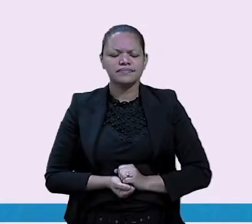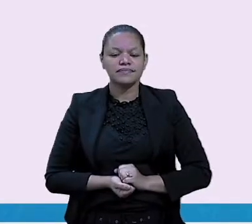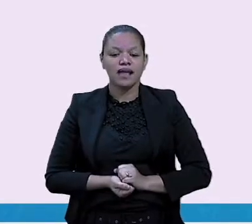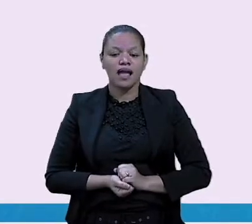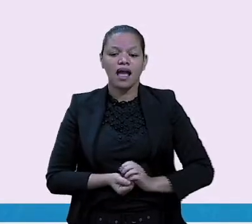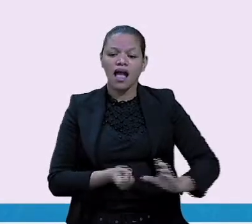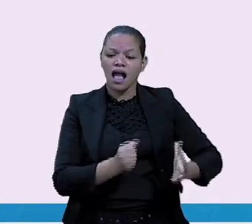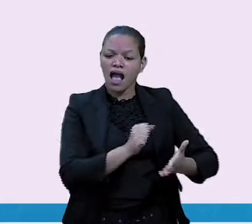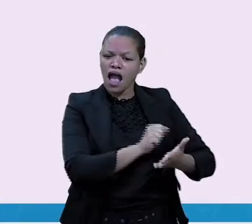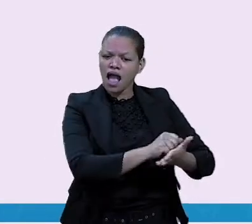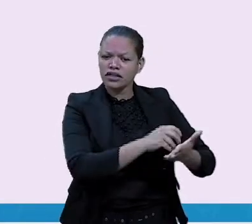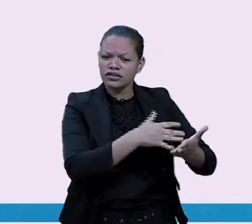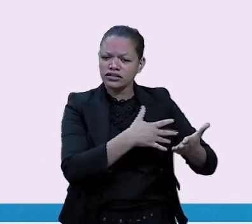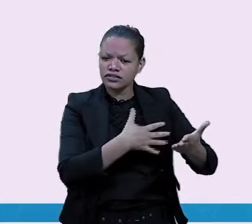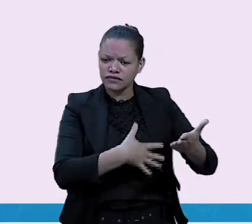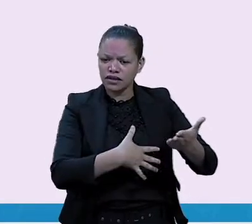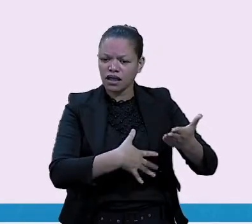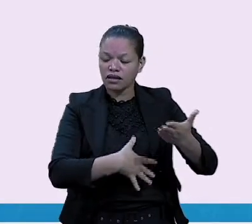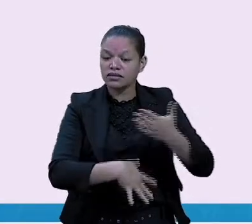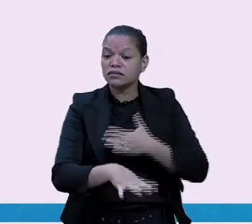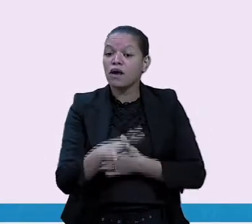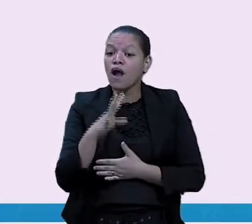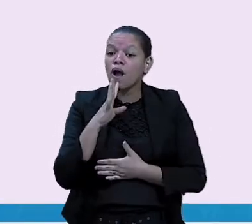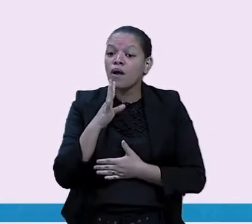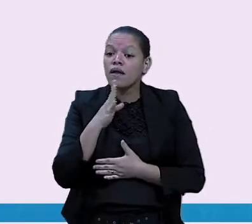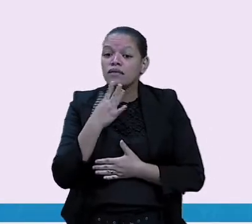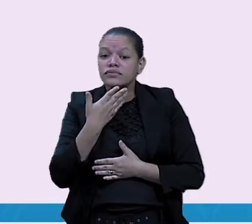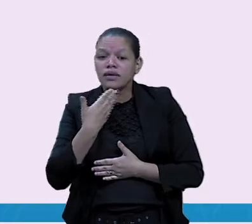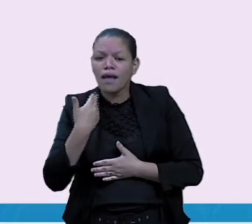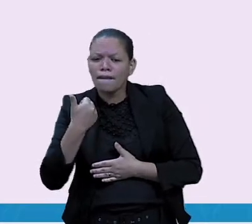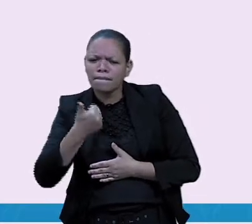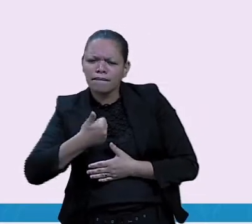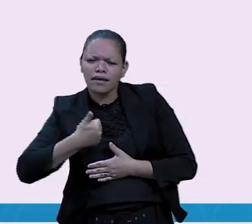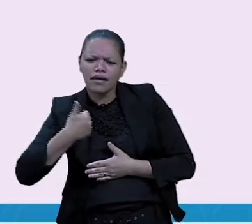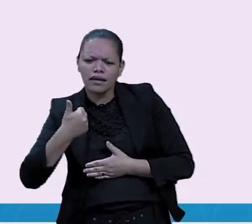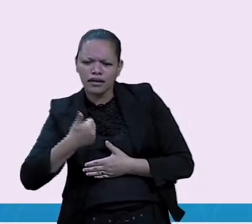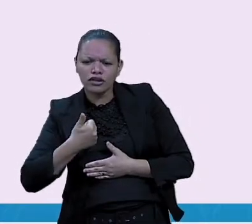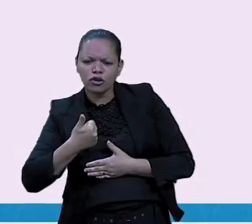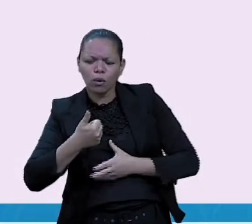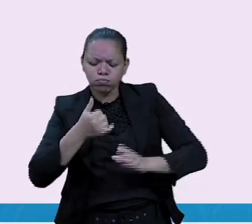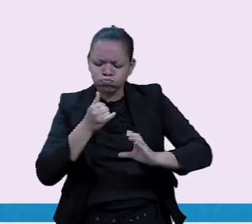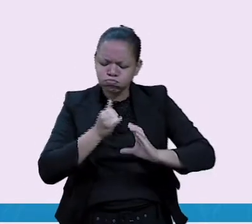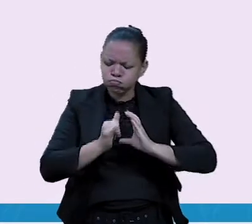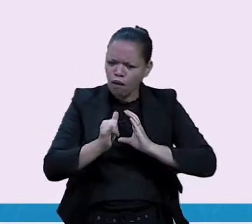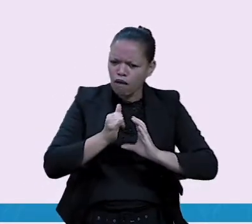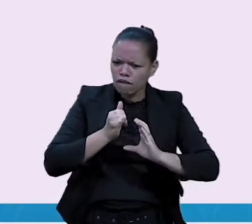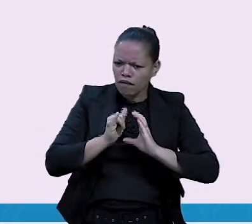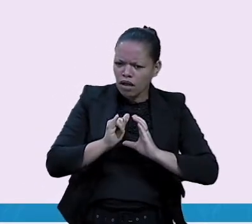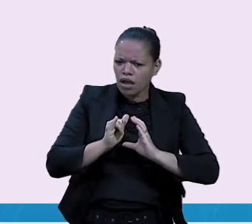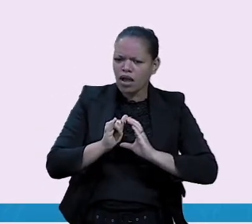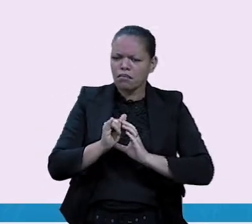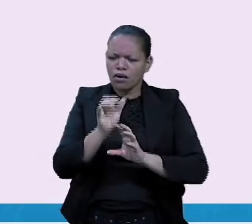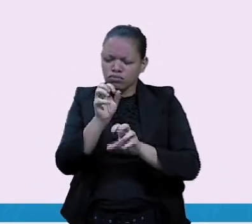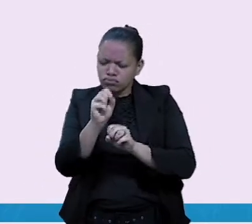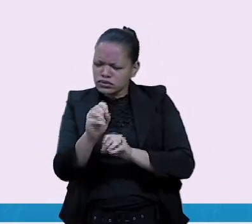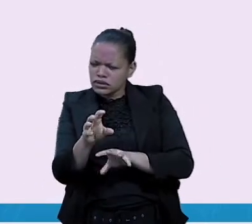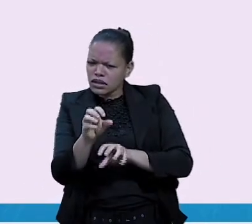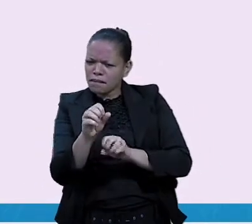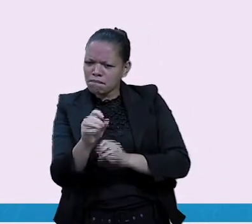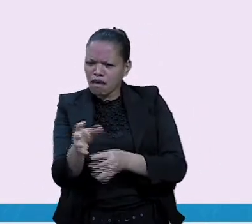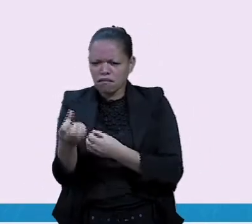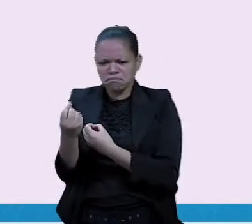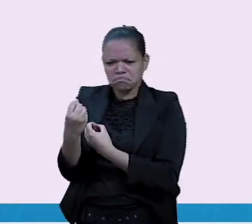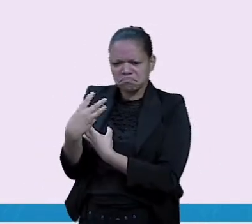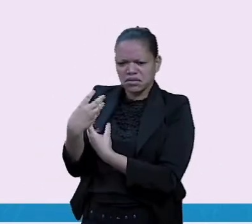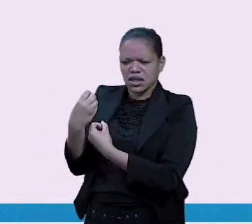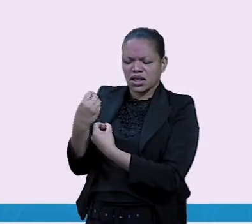vamos aprofundar lá no nosso texto, vamos entender bem o que quis nos ensinar, o que quis nos passar